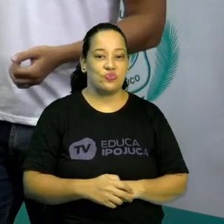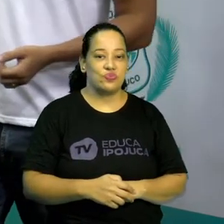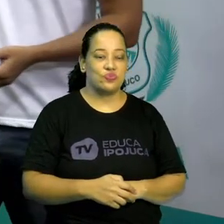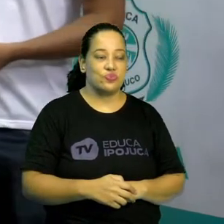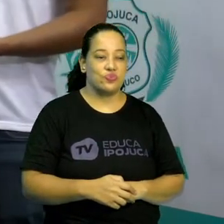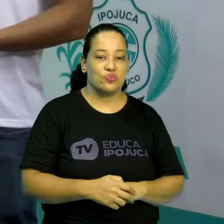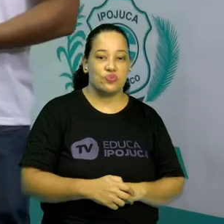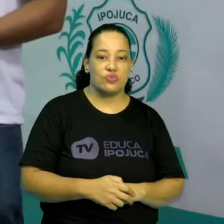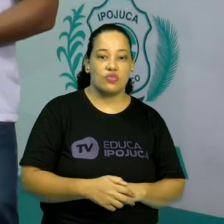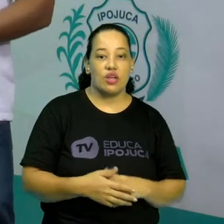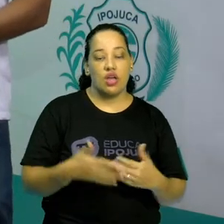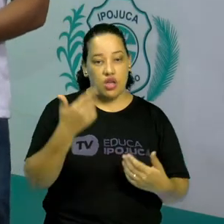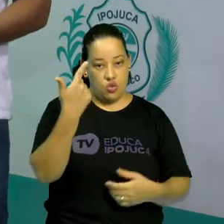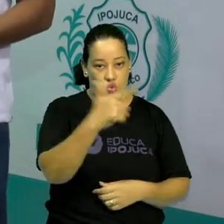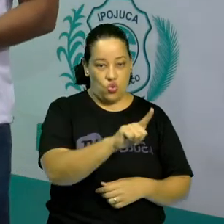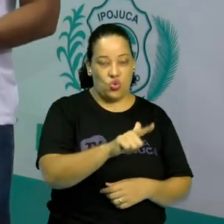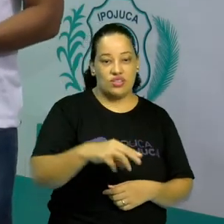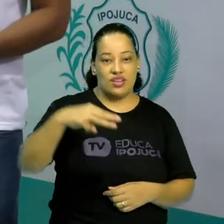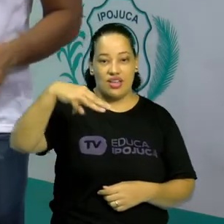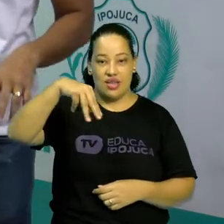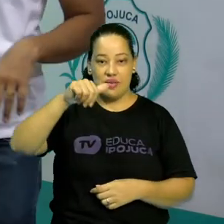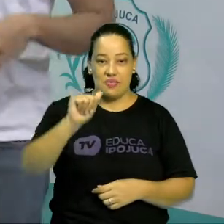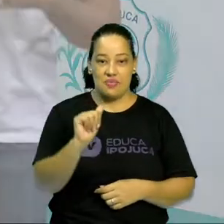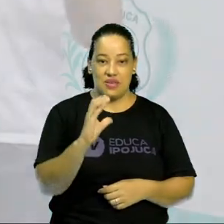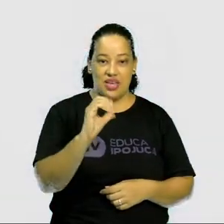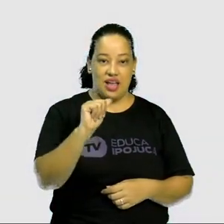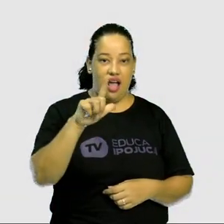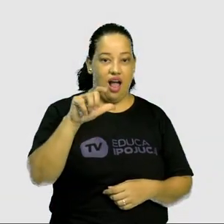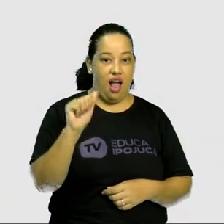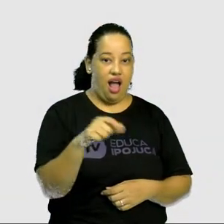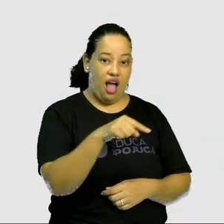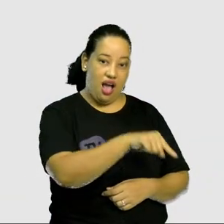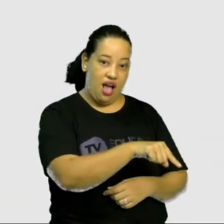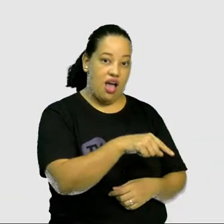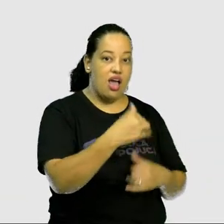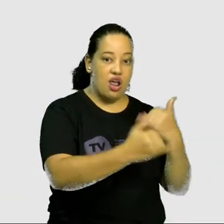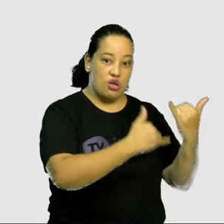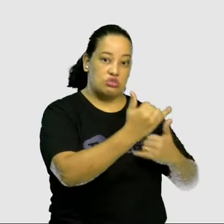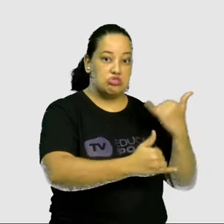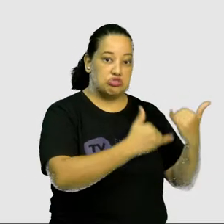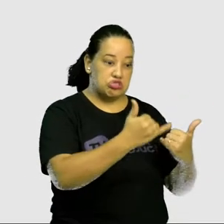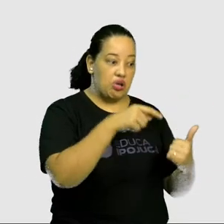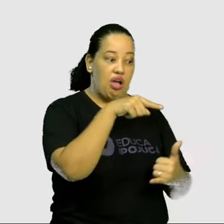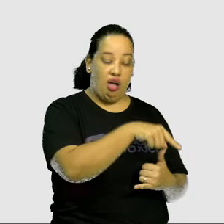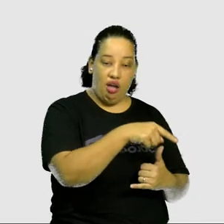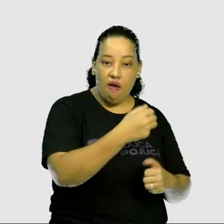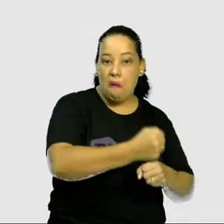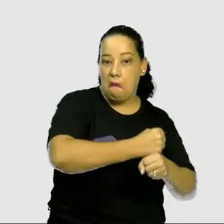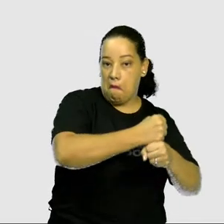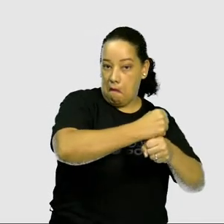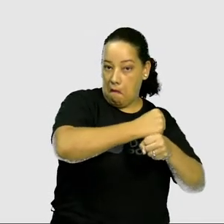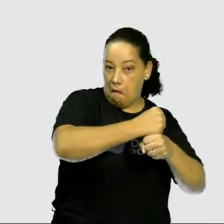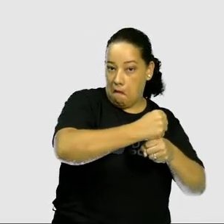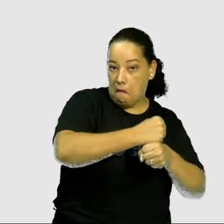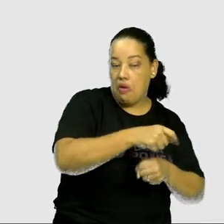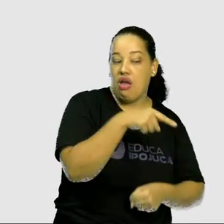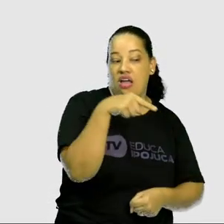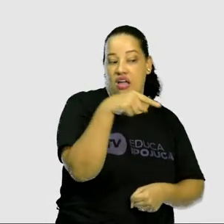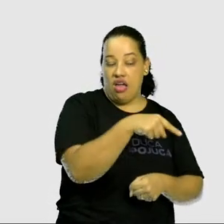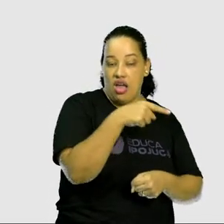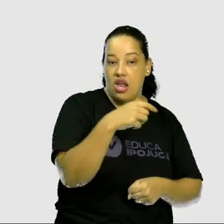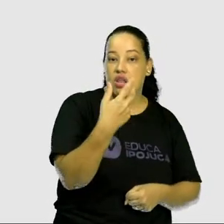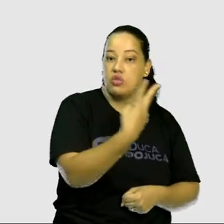A Mancala, que tem 2.000 anos, né? Mais de 2.000 anos de existência,